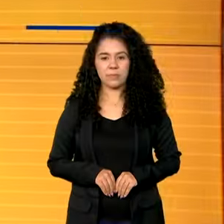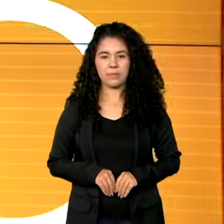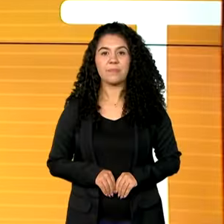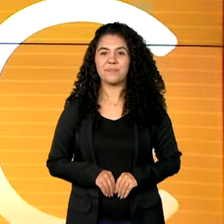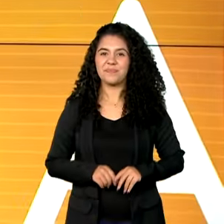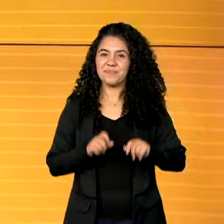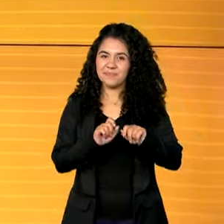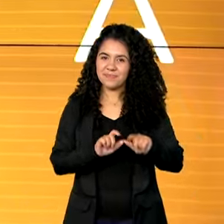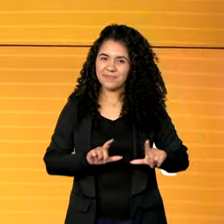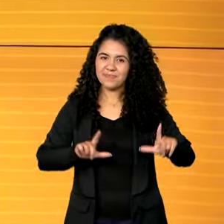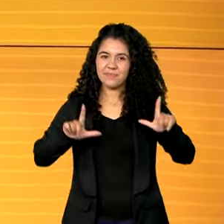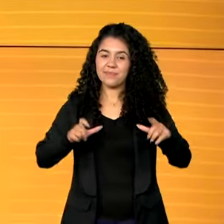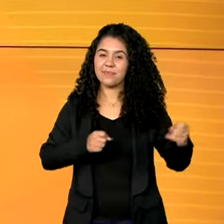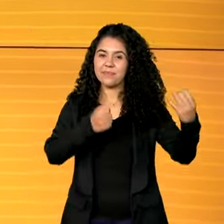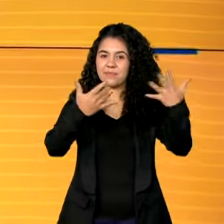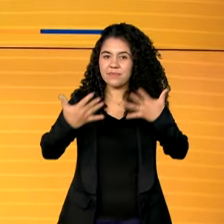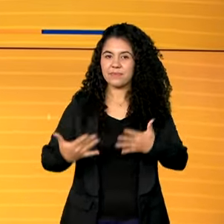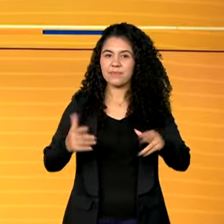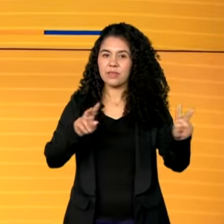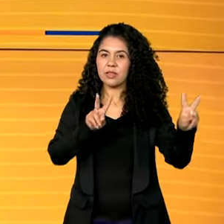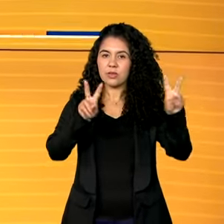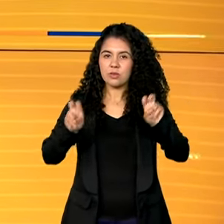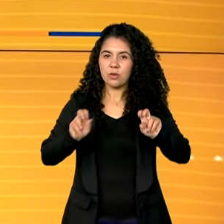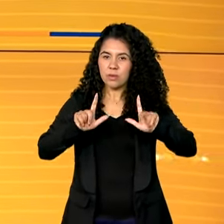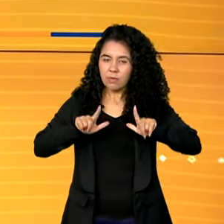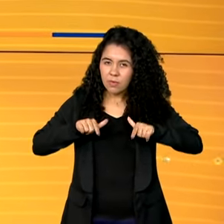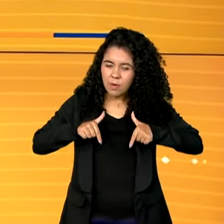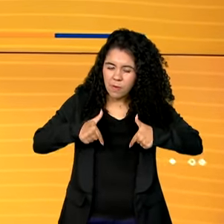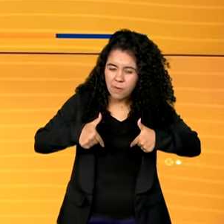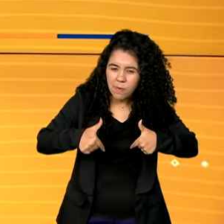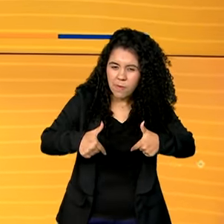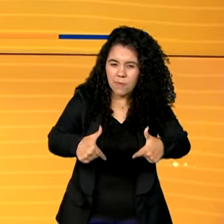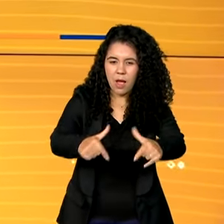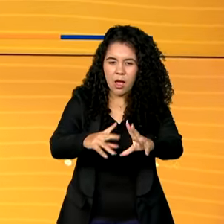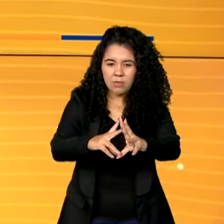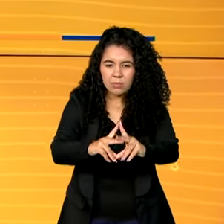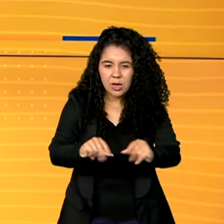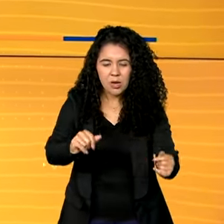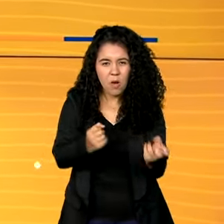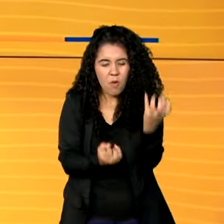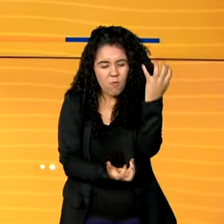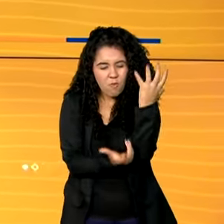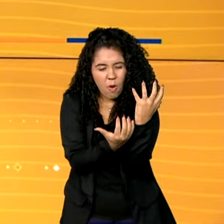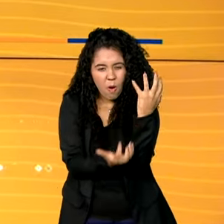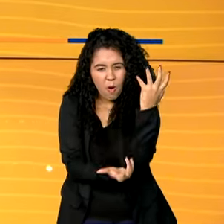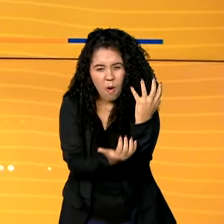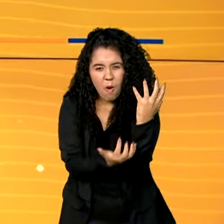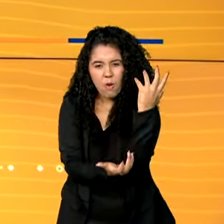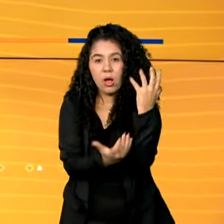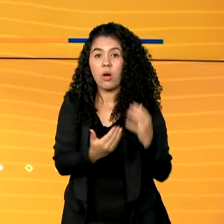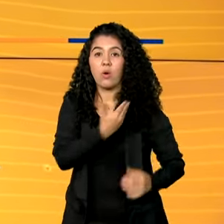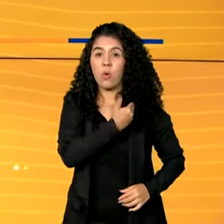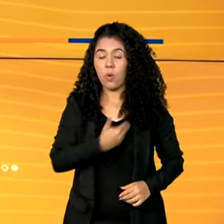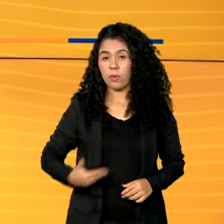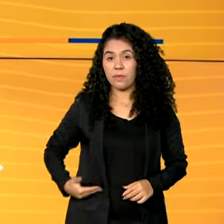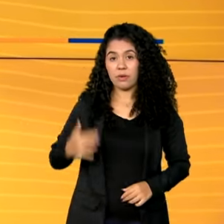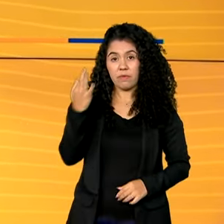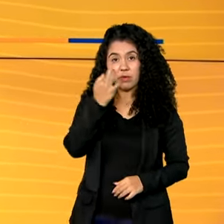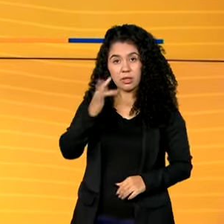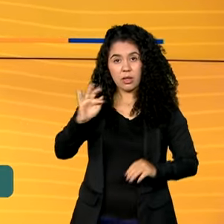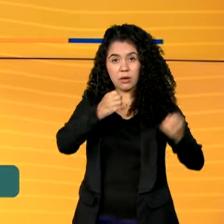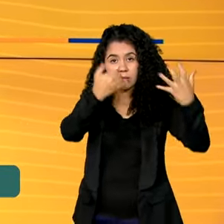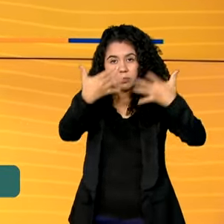Estamos de volta, vamos falar do combate às queimadas. O governo federal detalhou como vai investir os mais de